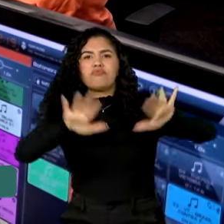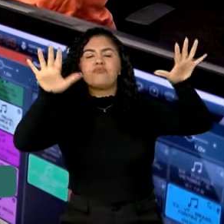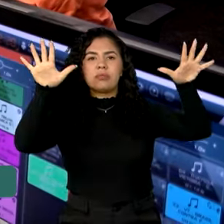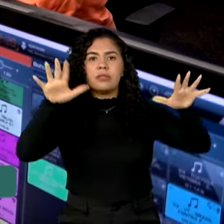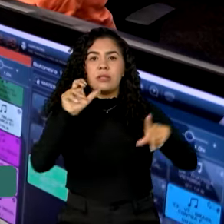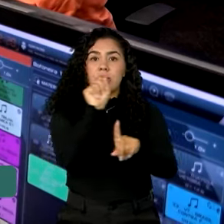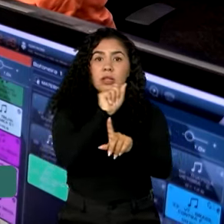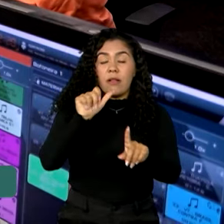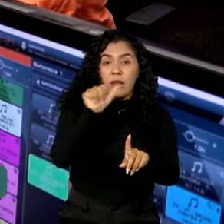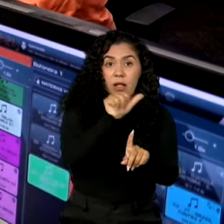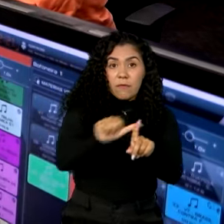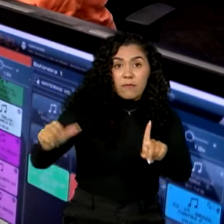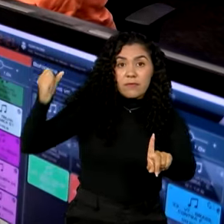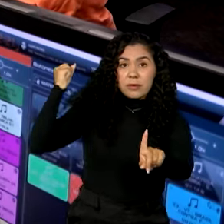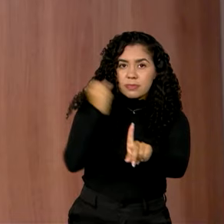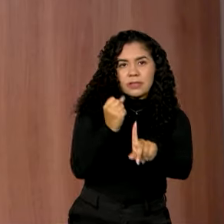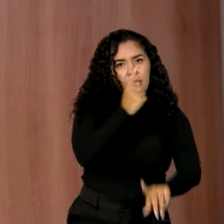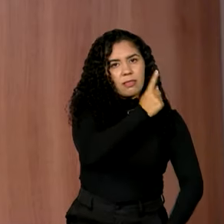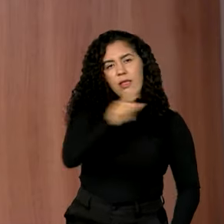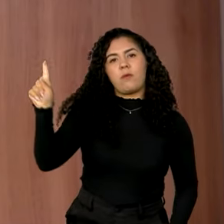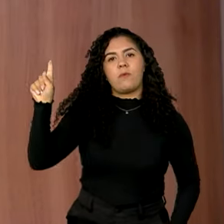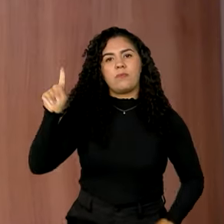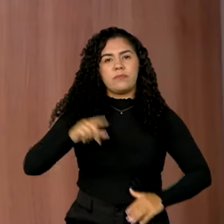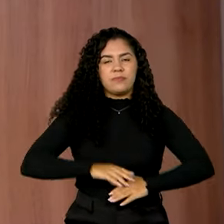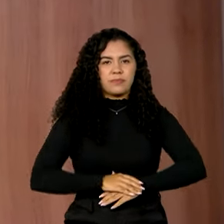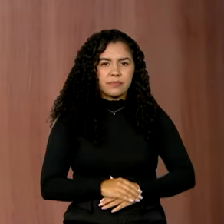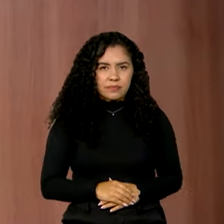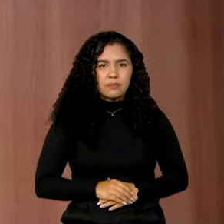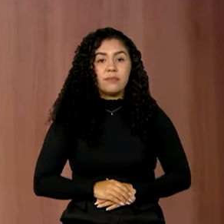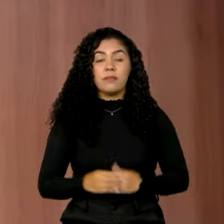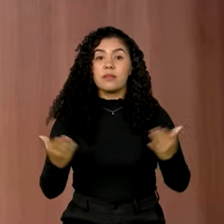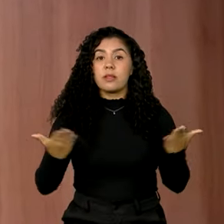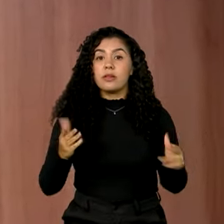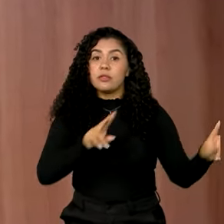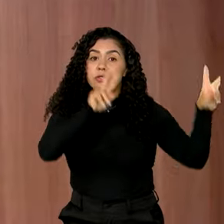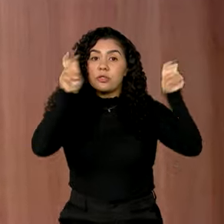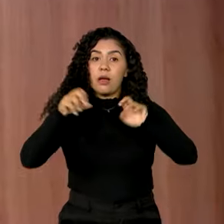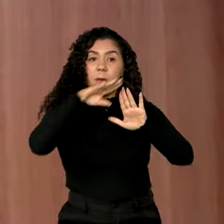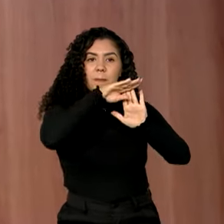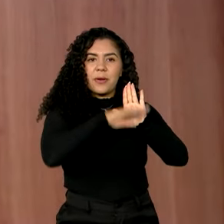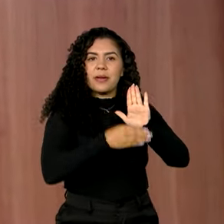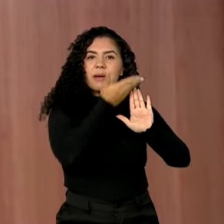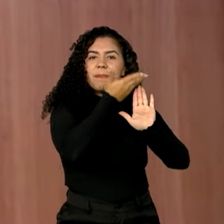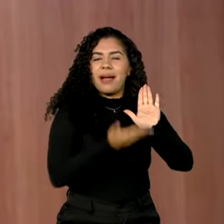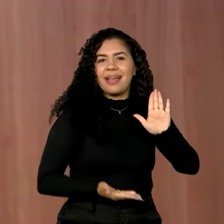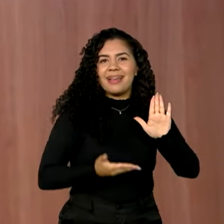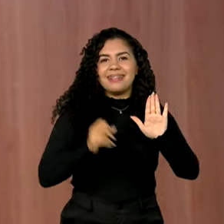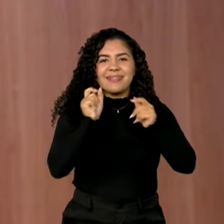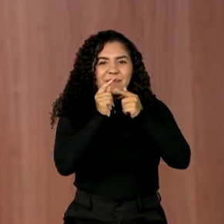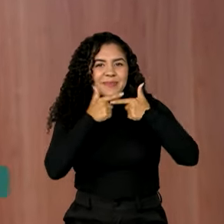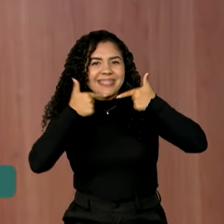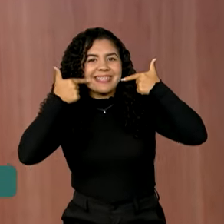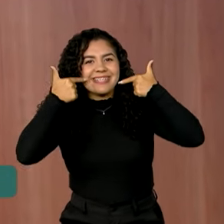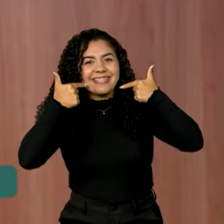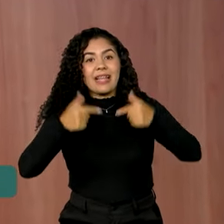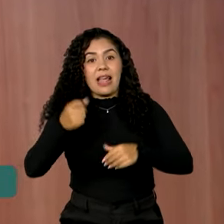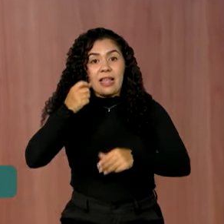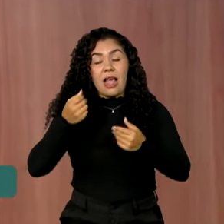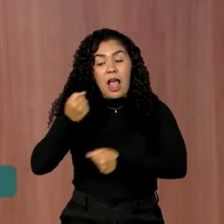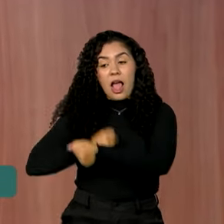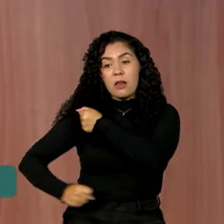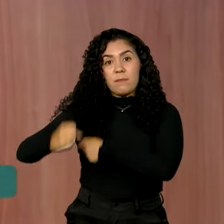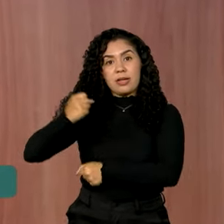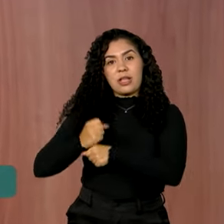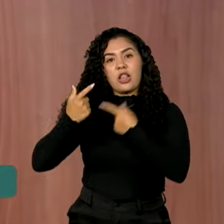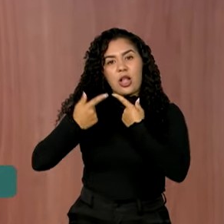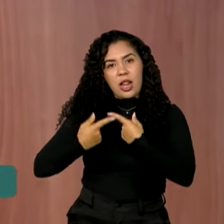feminicídio, não. O programa Brasil Sorridente, que foi relançado no ano passado